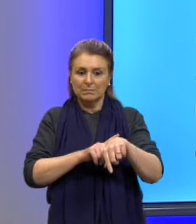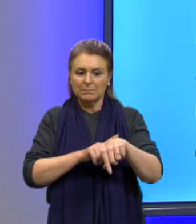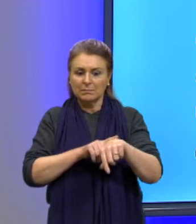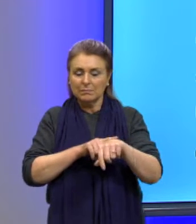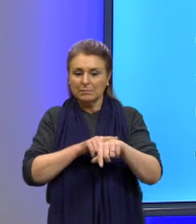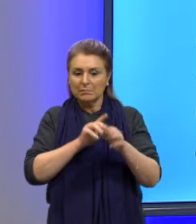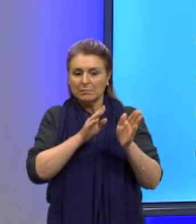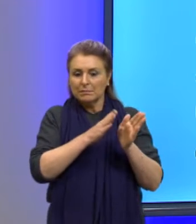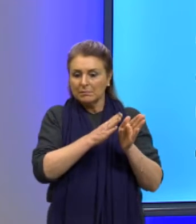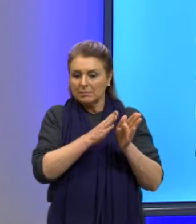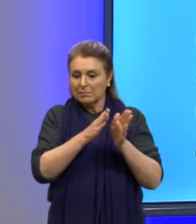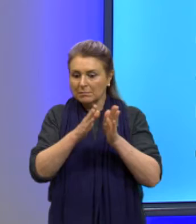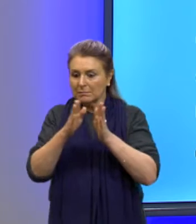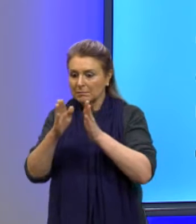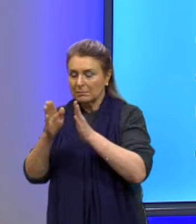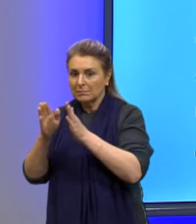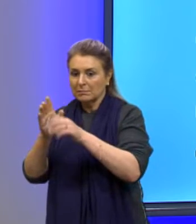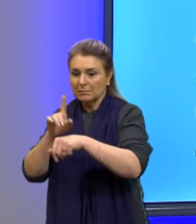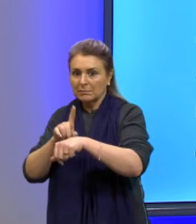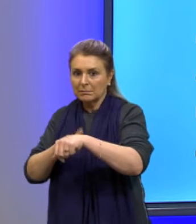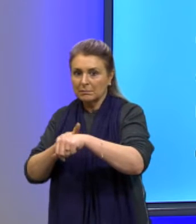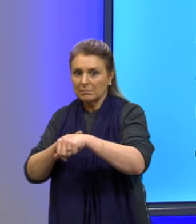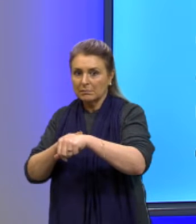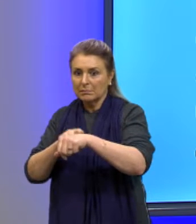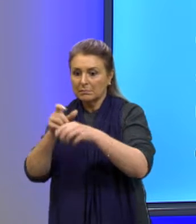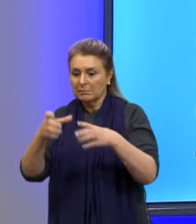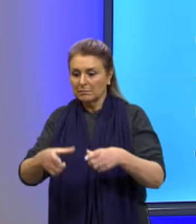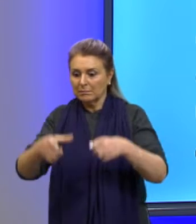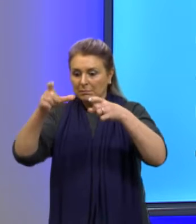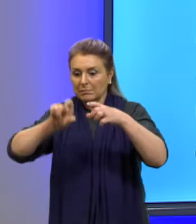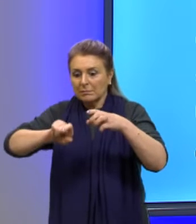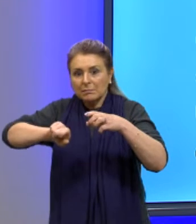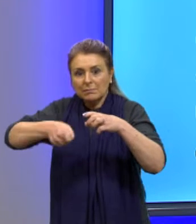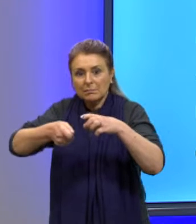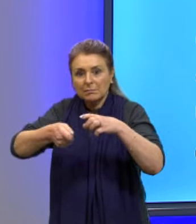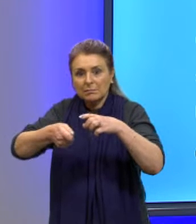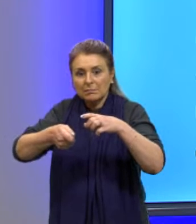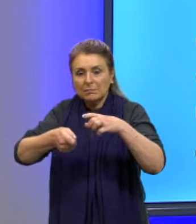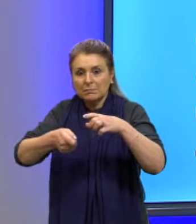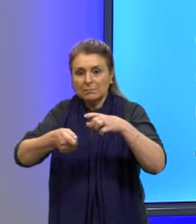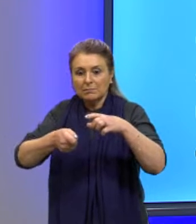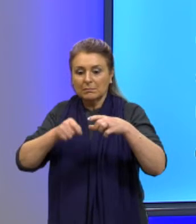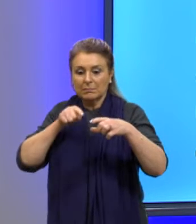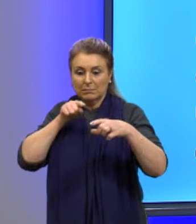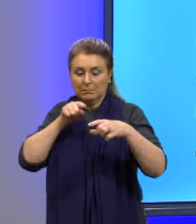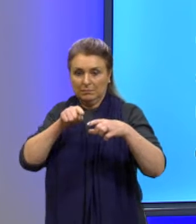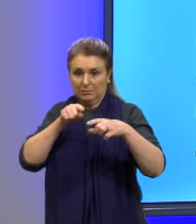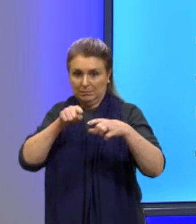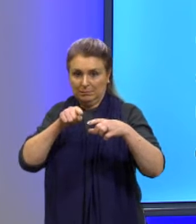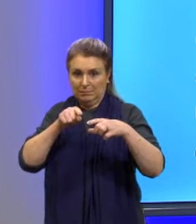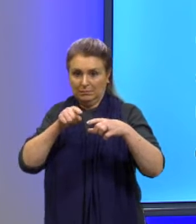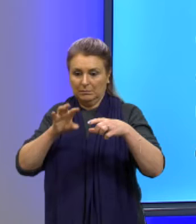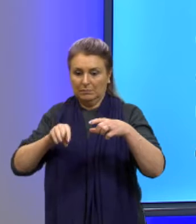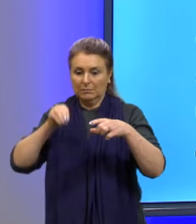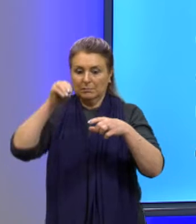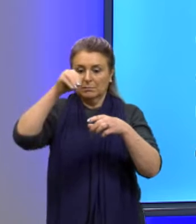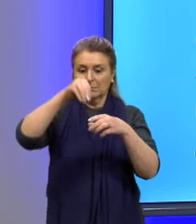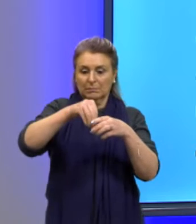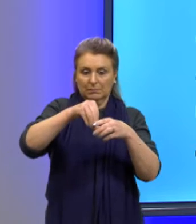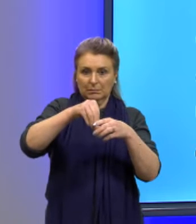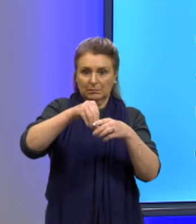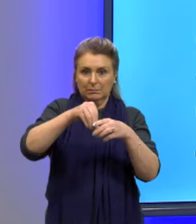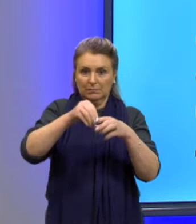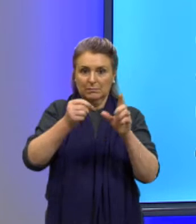tempo, o instante em que o forno é ligado. Uma peça deve ser colocada nesse forno quando a temperatura